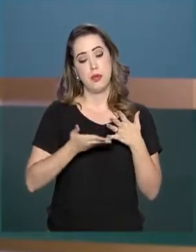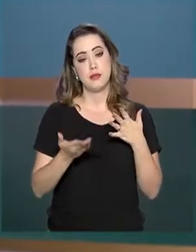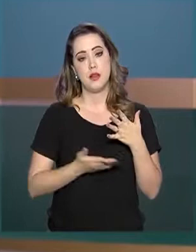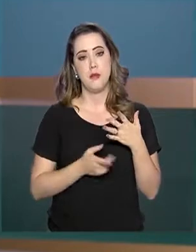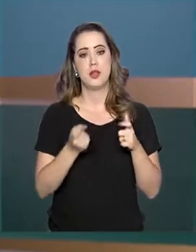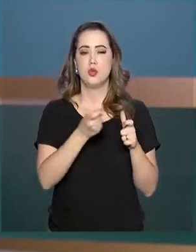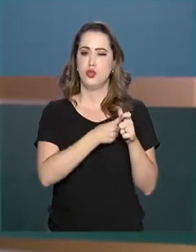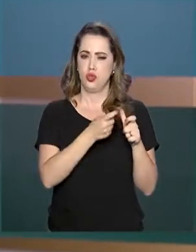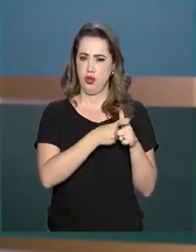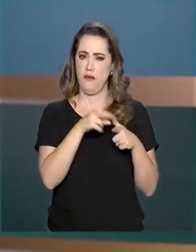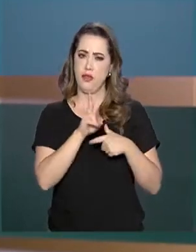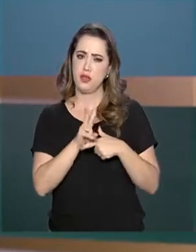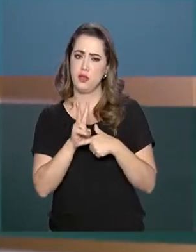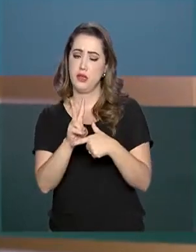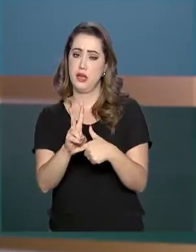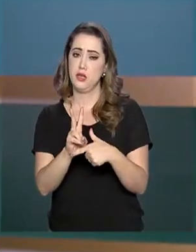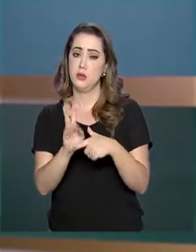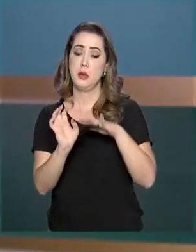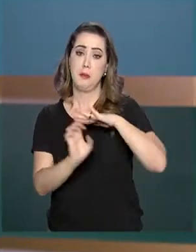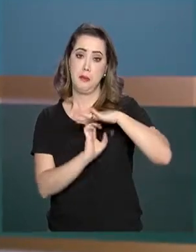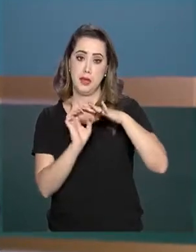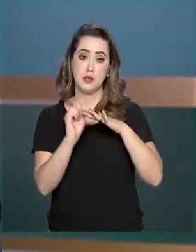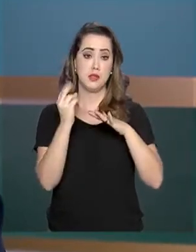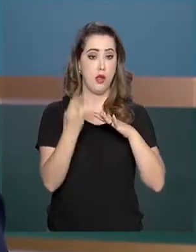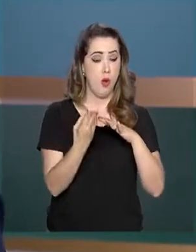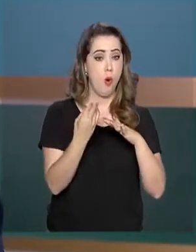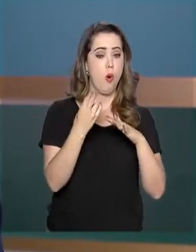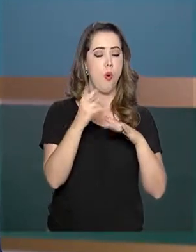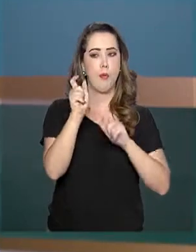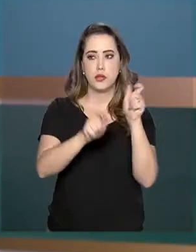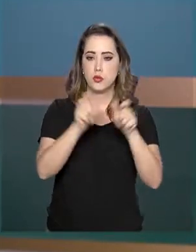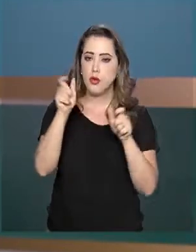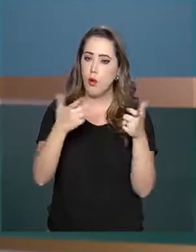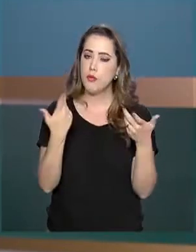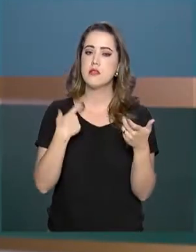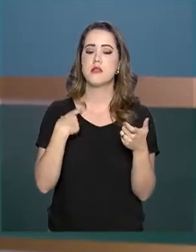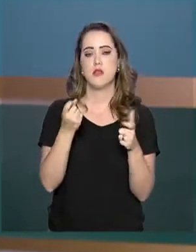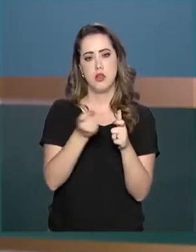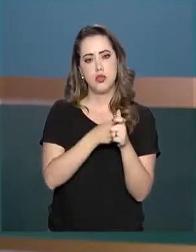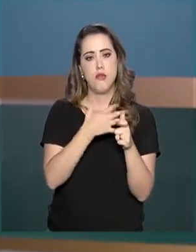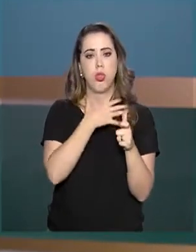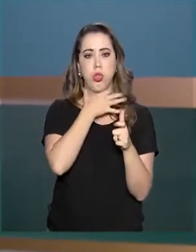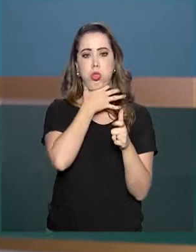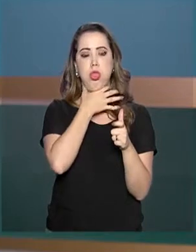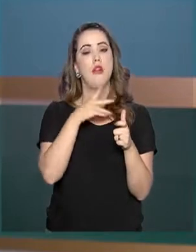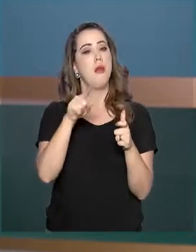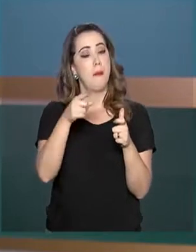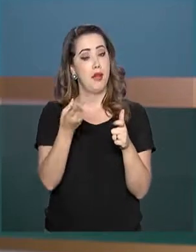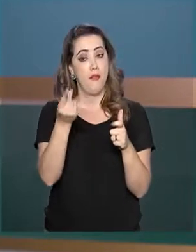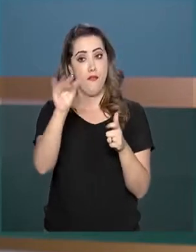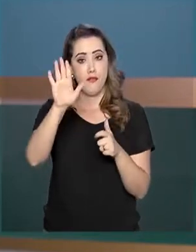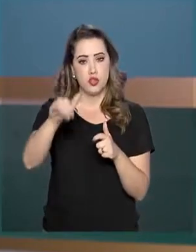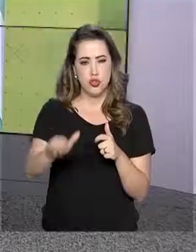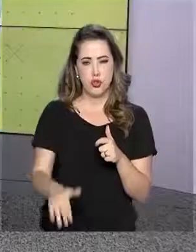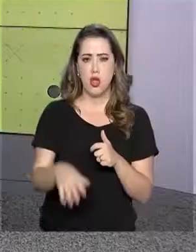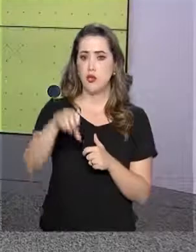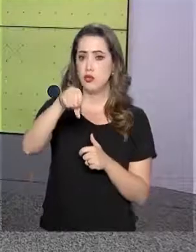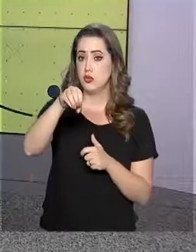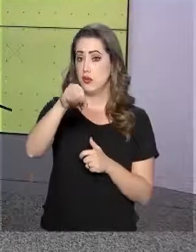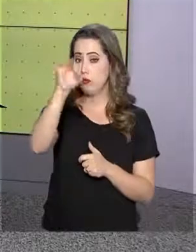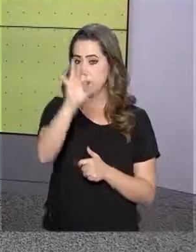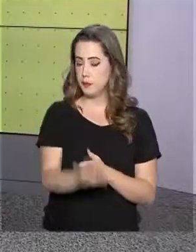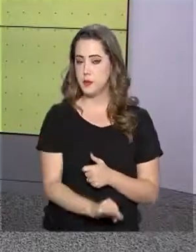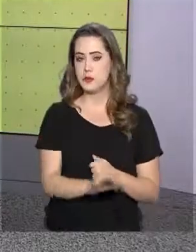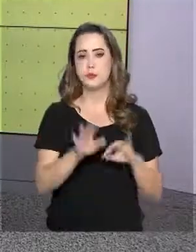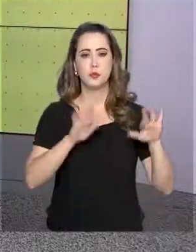dívidas de créditos comerciais para pessoas físicas e para empresas. Os descontos podem chegar a 90%. Em